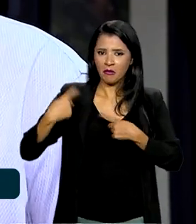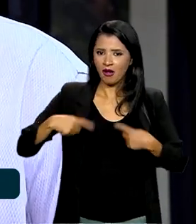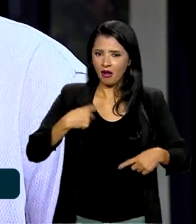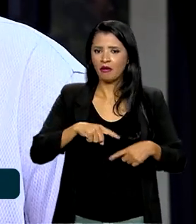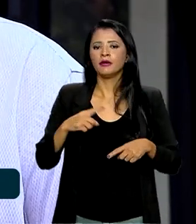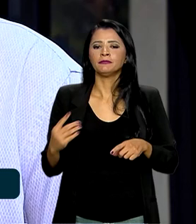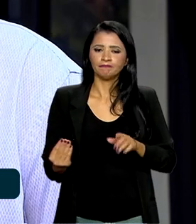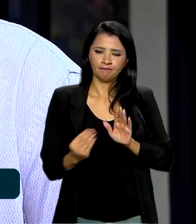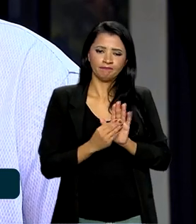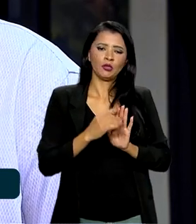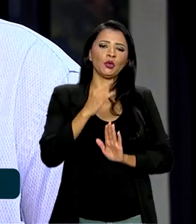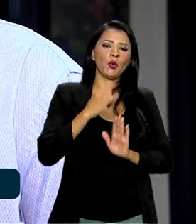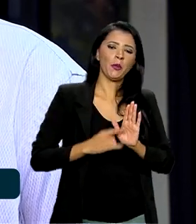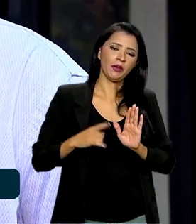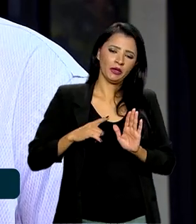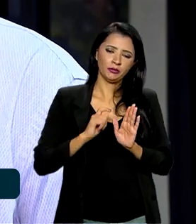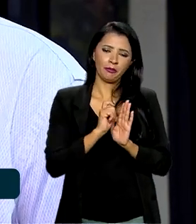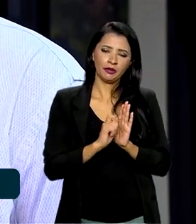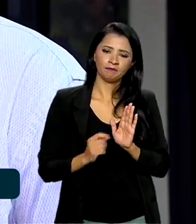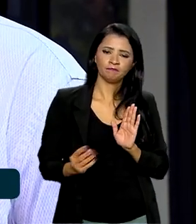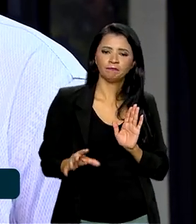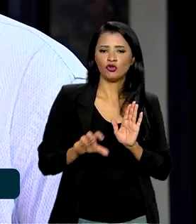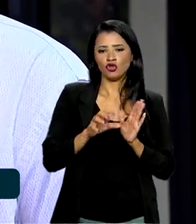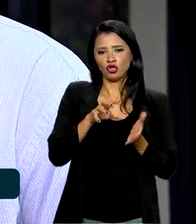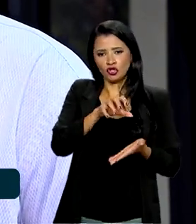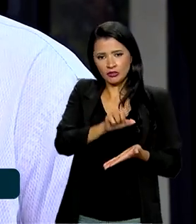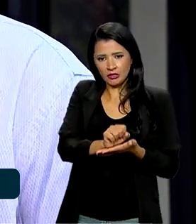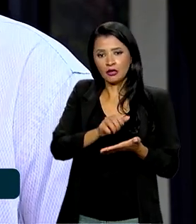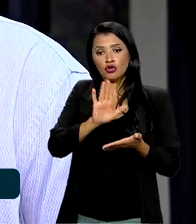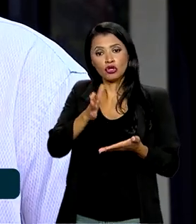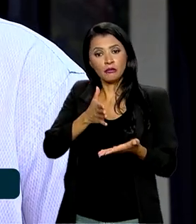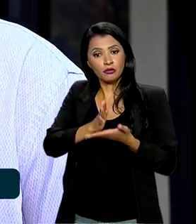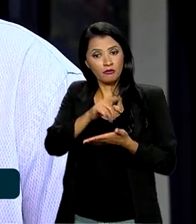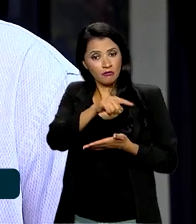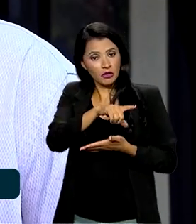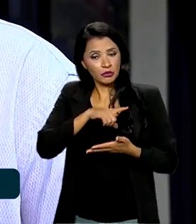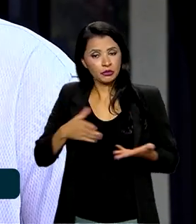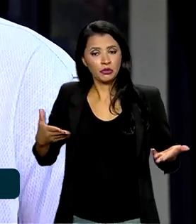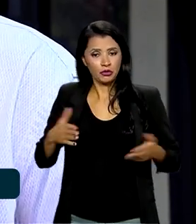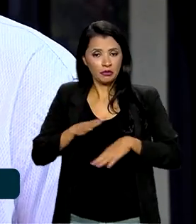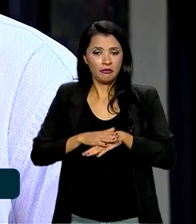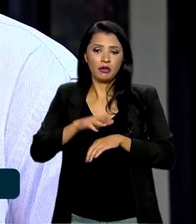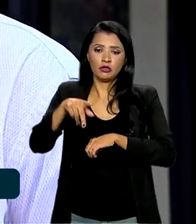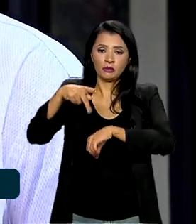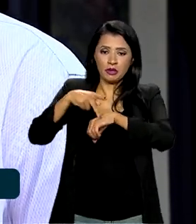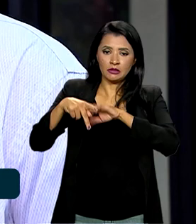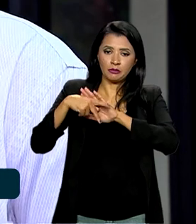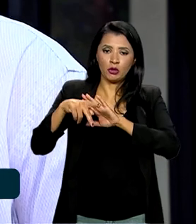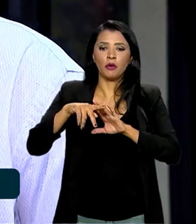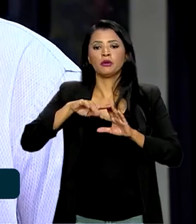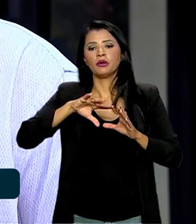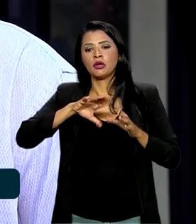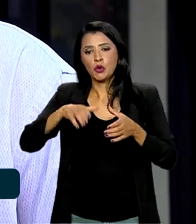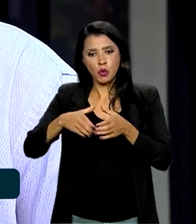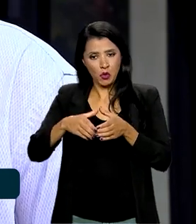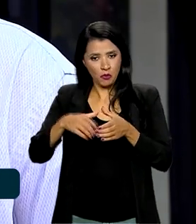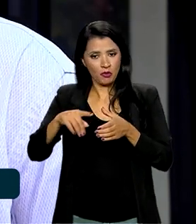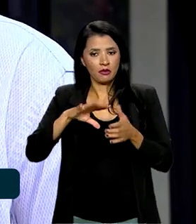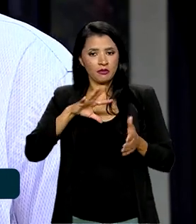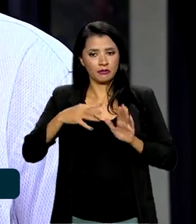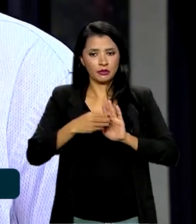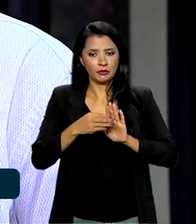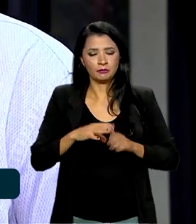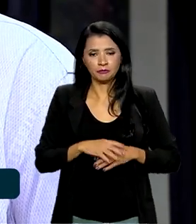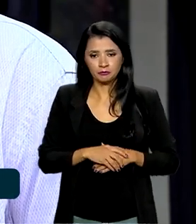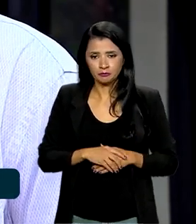o documento que foi aprovado hoje pelos países da cúpula amazônica.